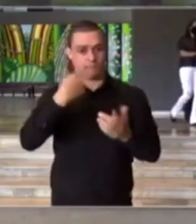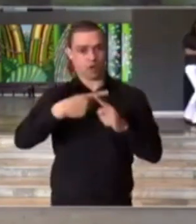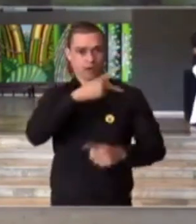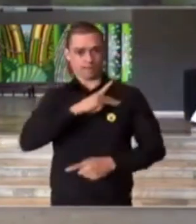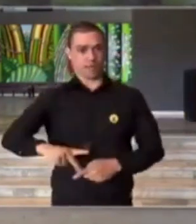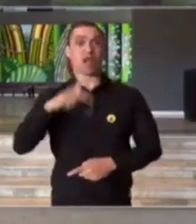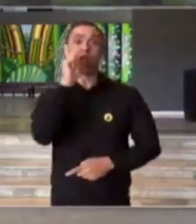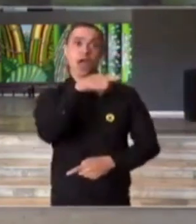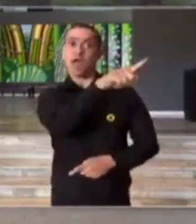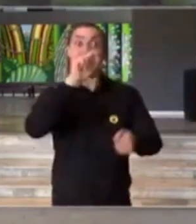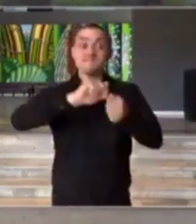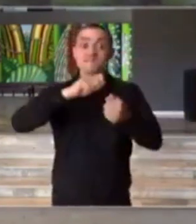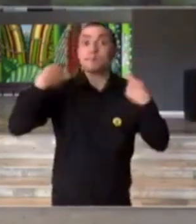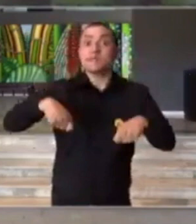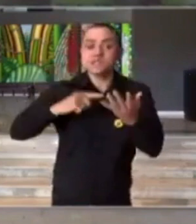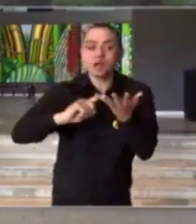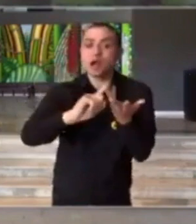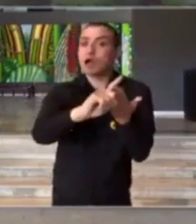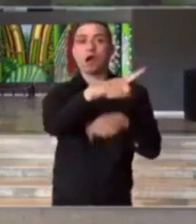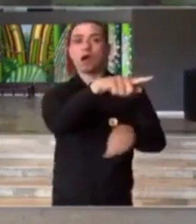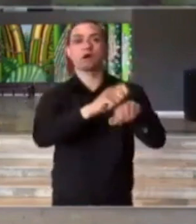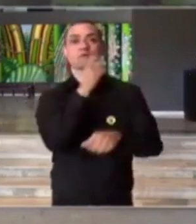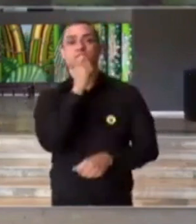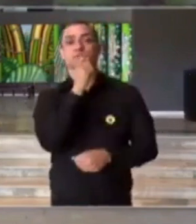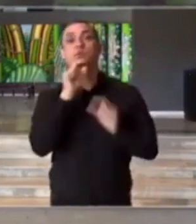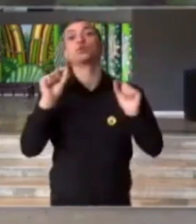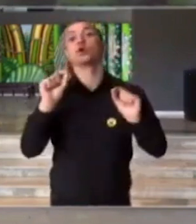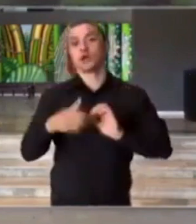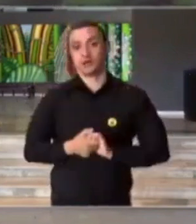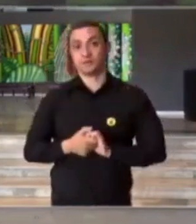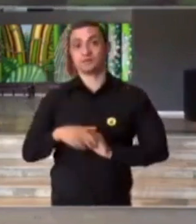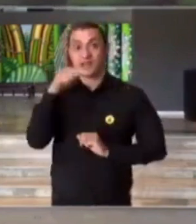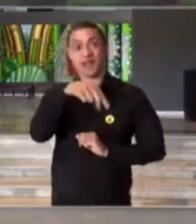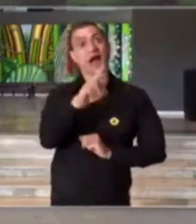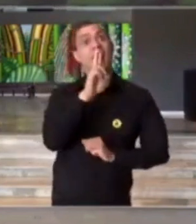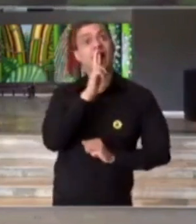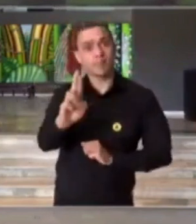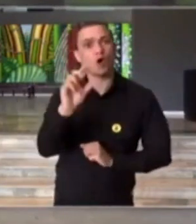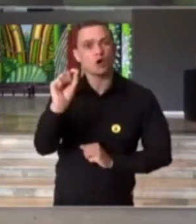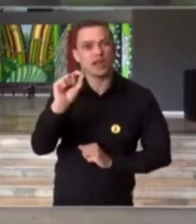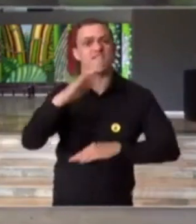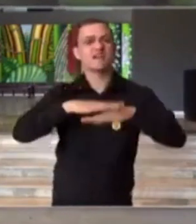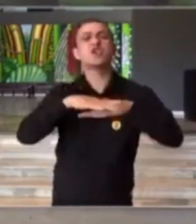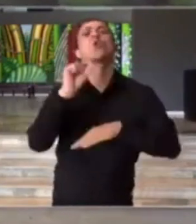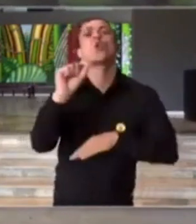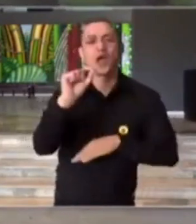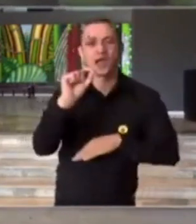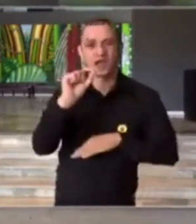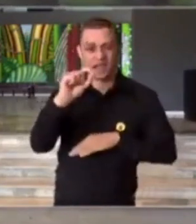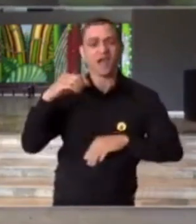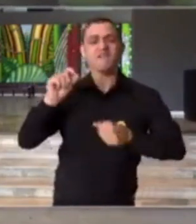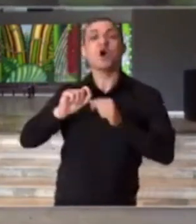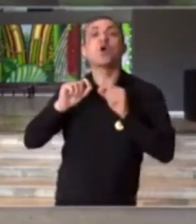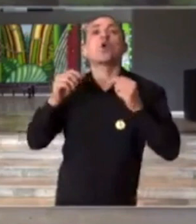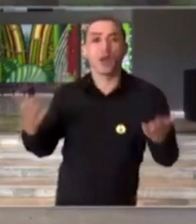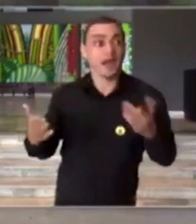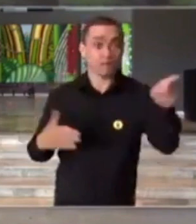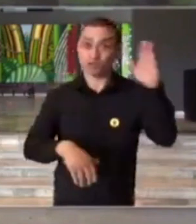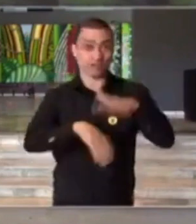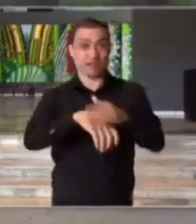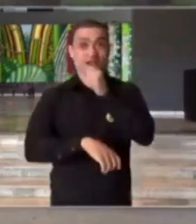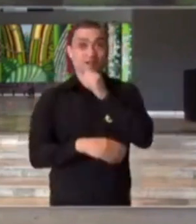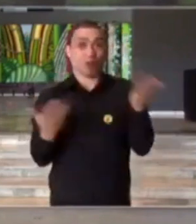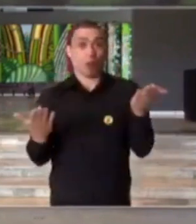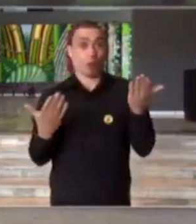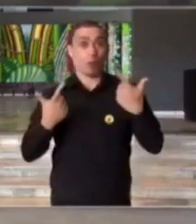República e não adotou. Esta é a resposta do fazer o quê? É fazer aquilo que o senhor não fez.